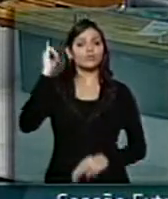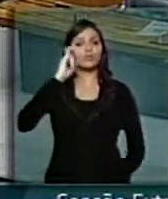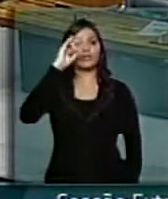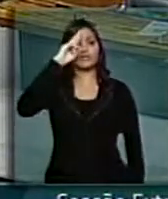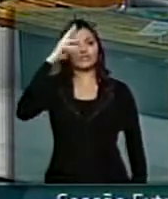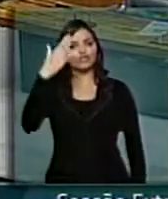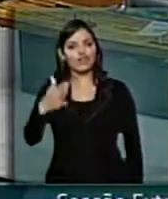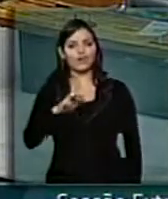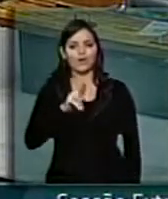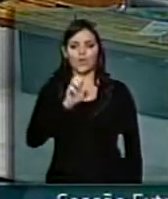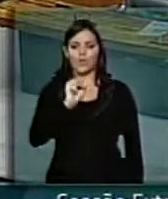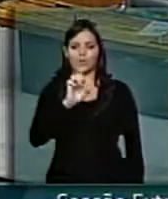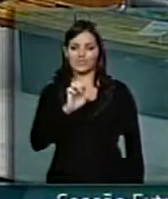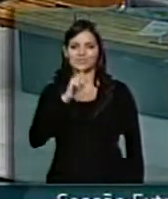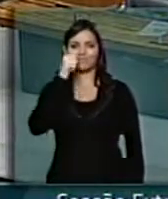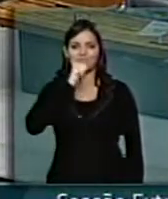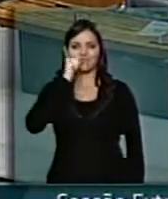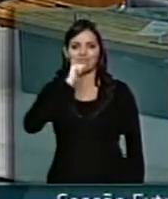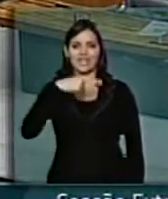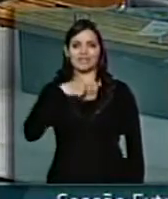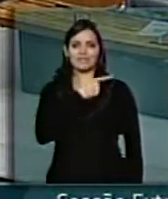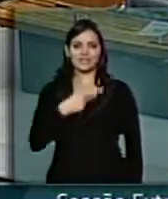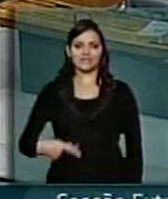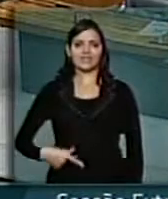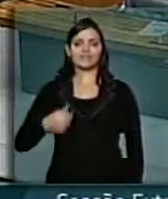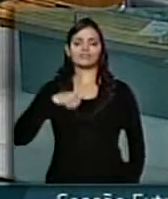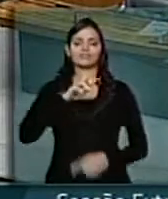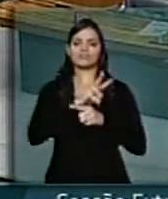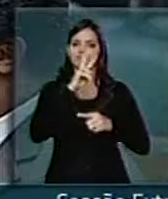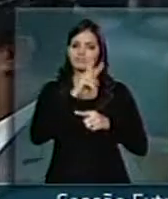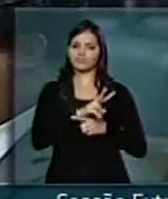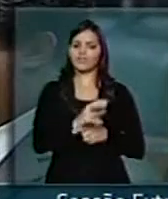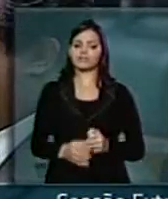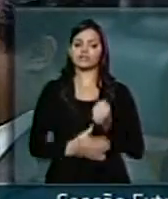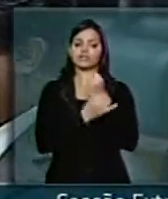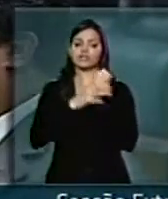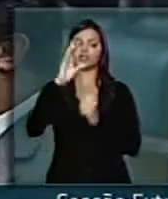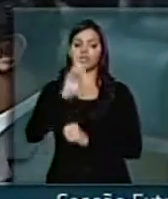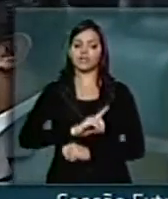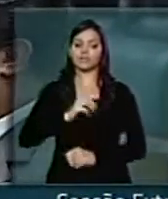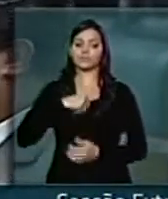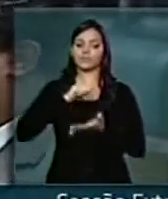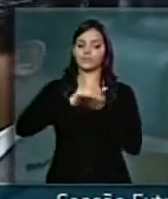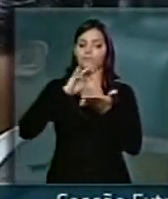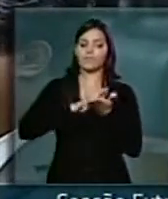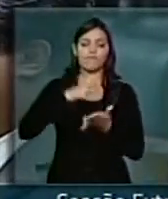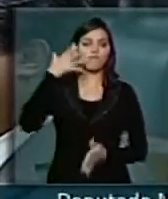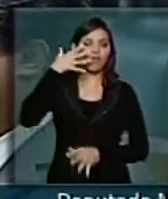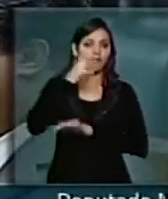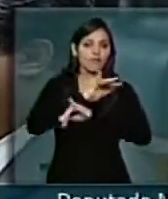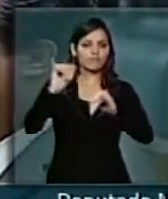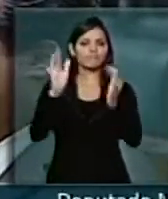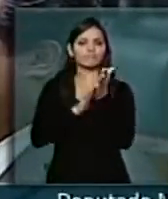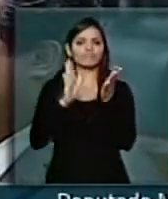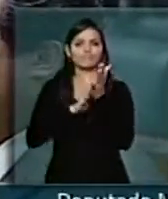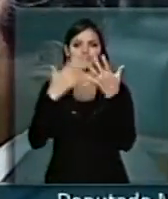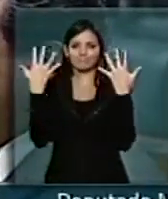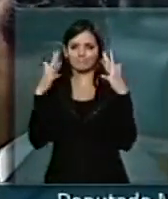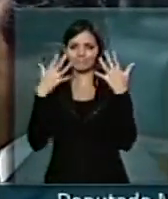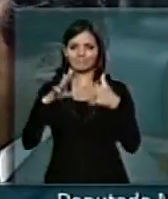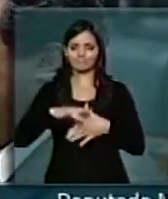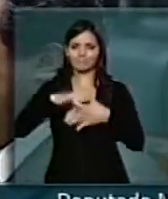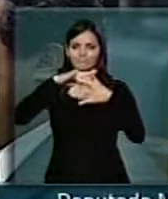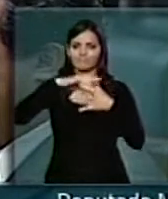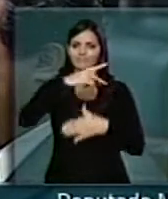preservar o direito de quem está inscrito em falar. Primeiro, eu queria parabenizar o Colégio de Líderes, o Presidente da